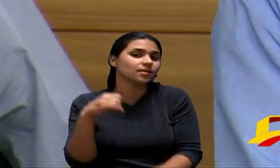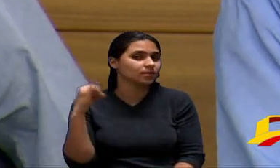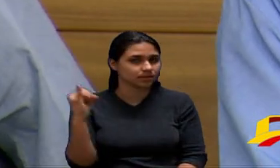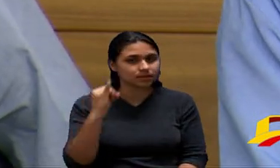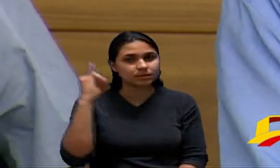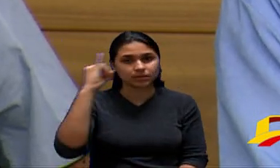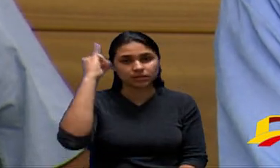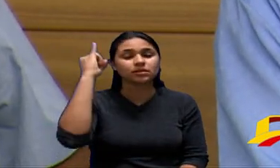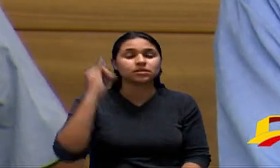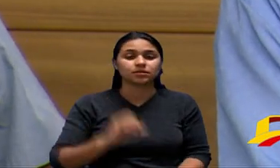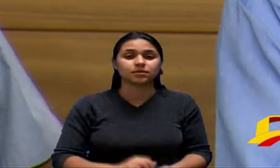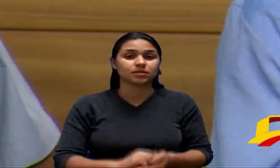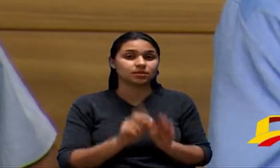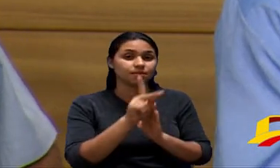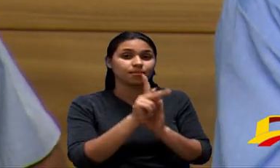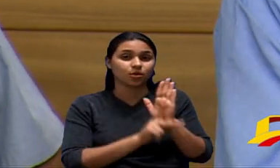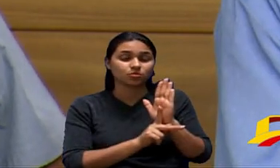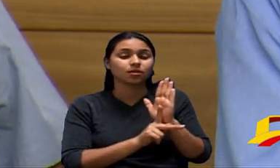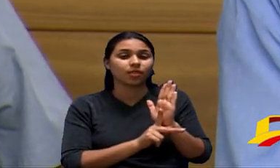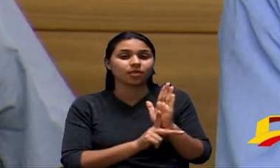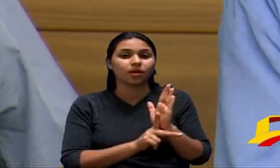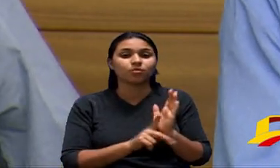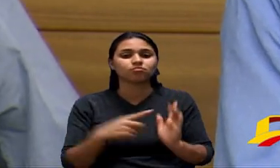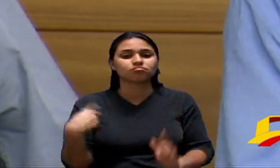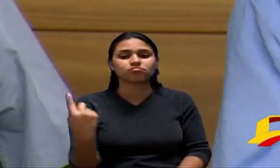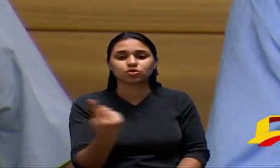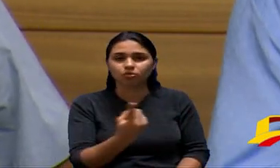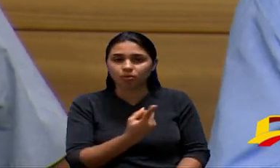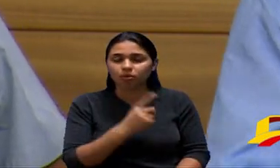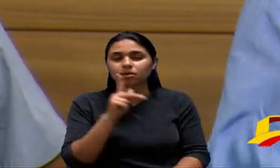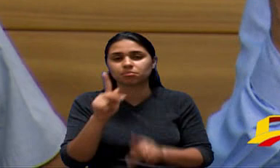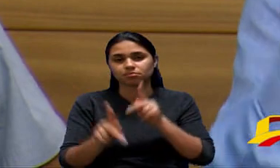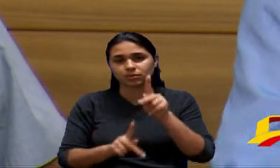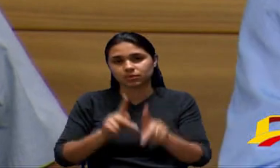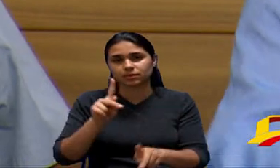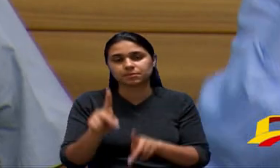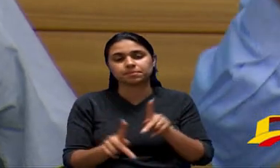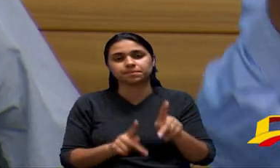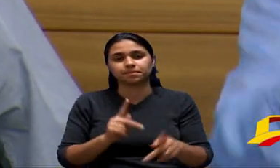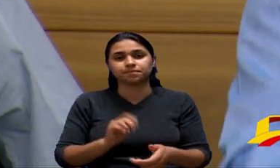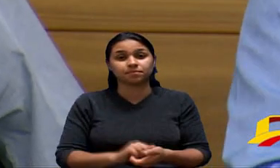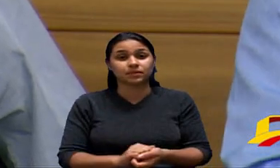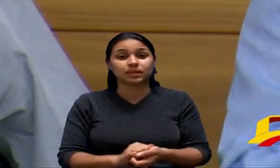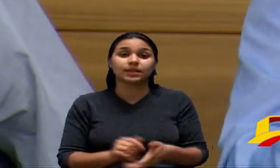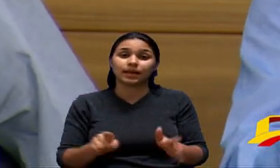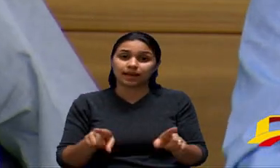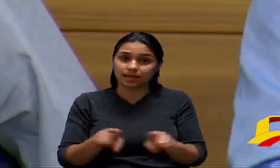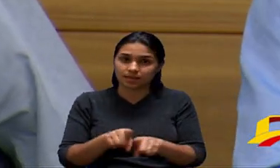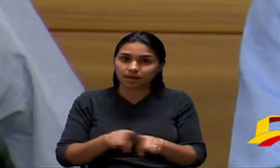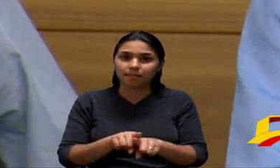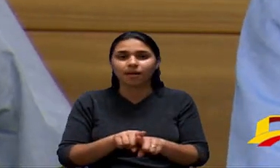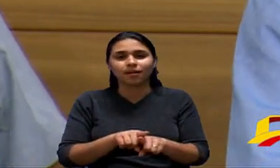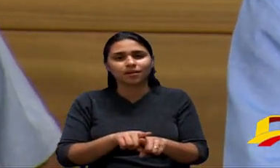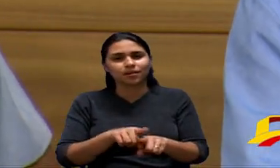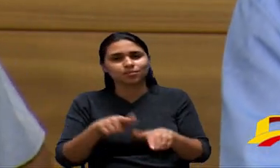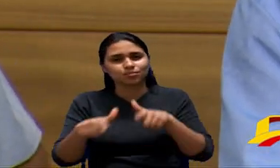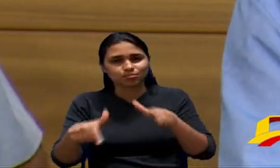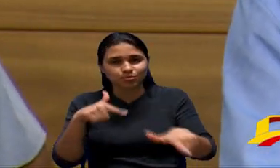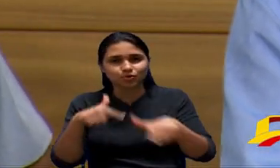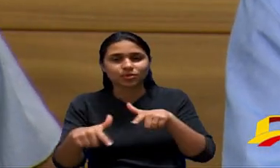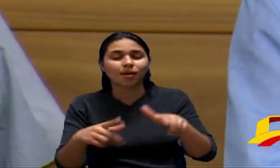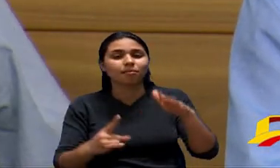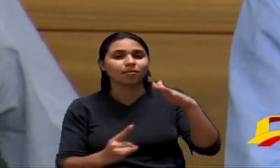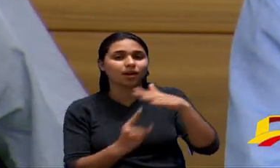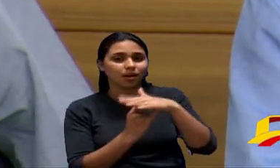esse projeto para a população sim então e para o próprio trabalhador que está lá na frente para população também começar a ver